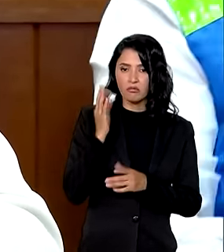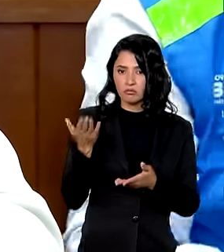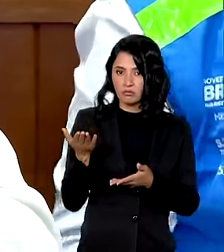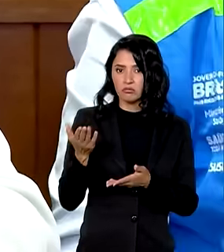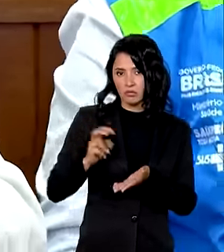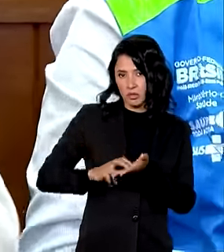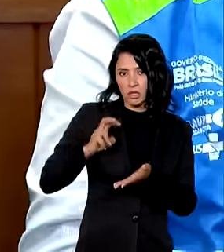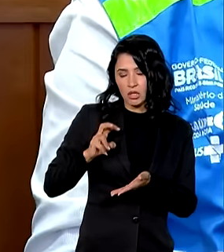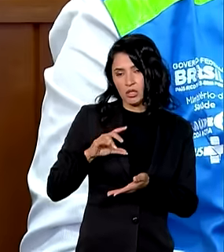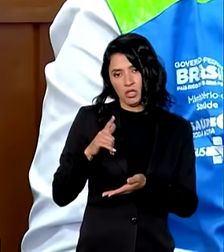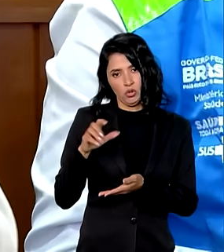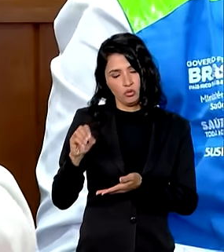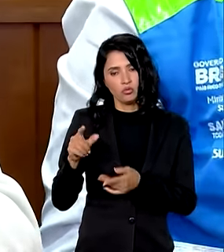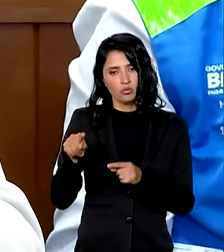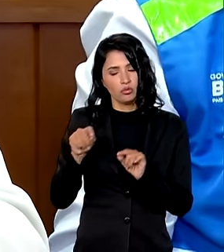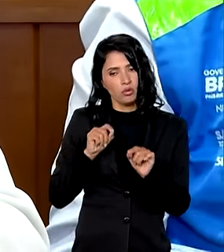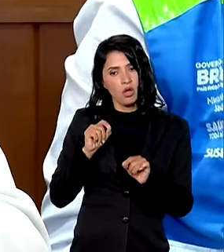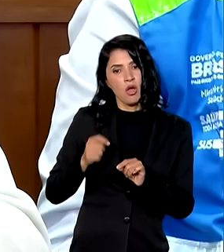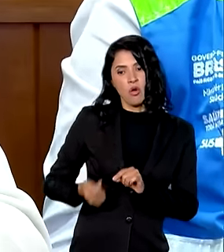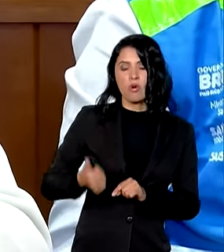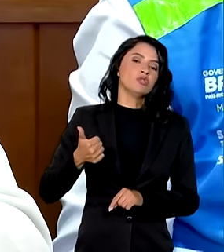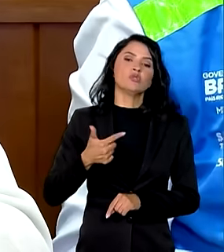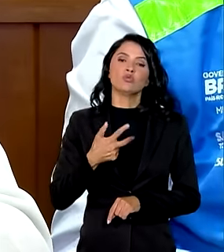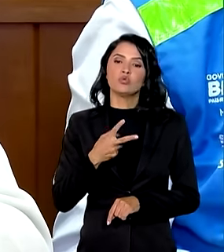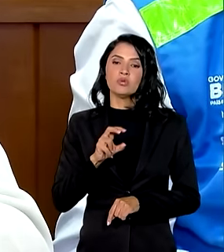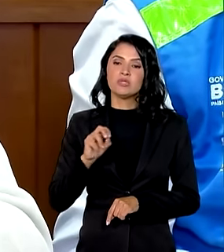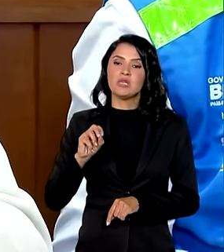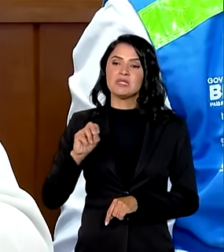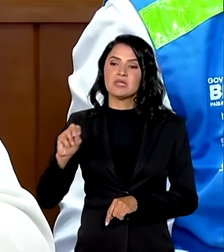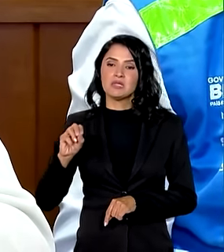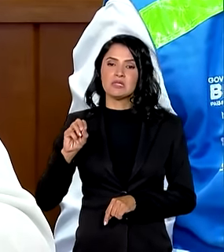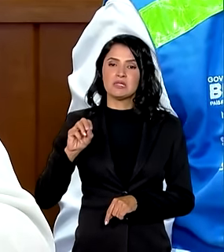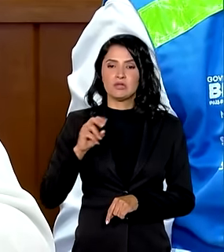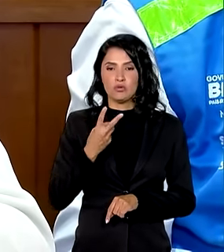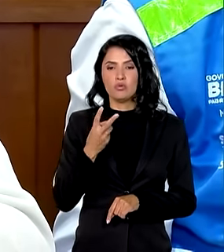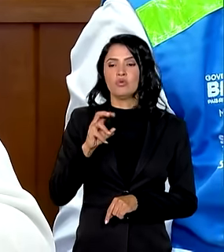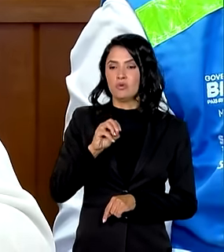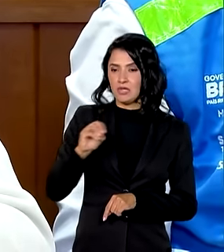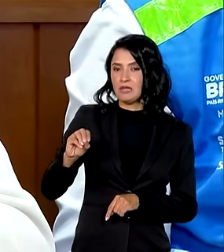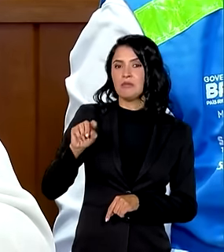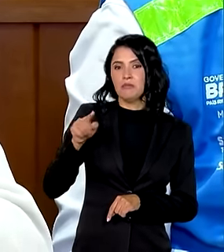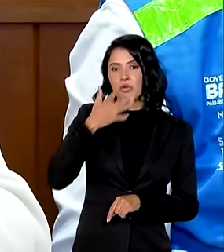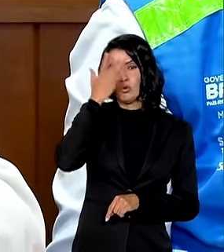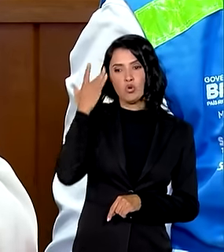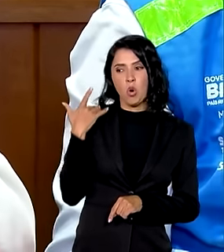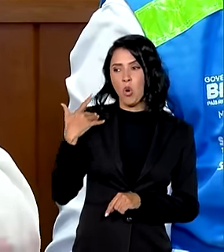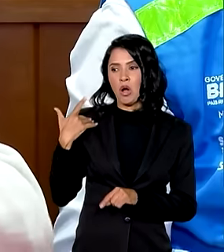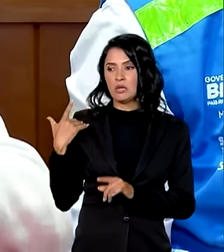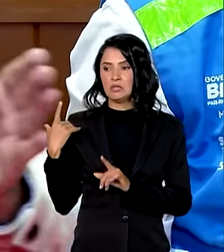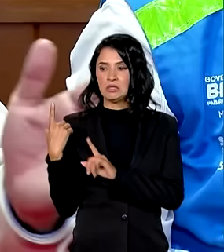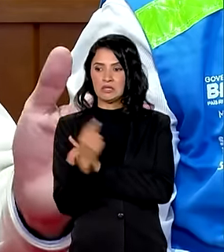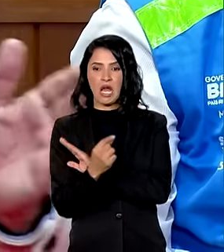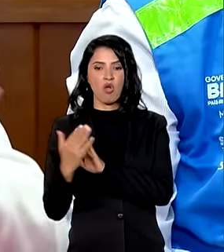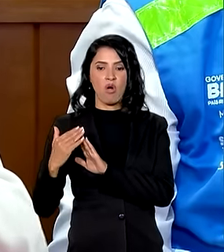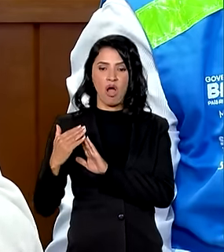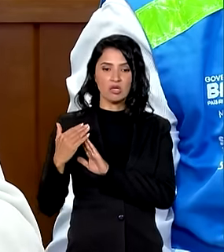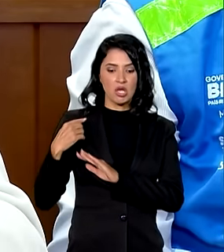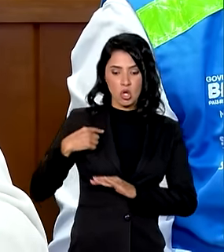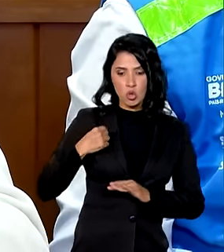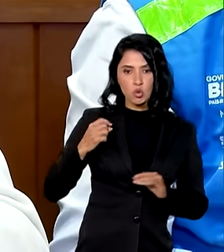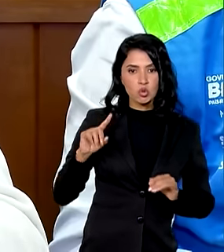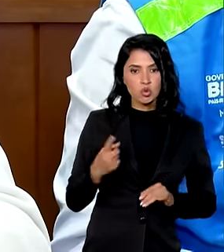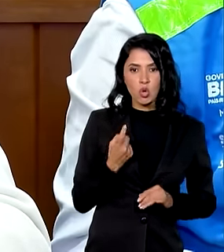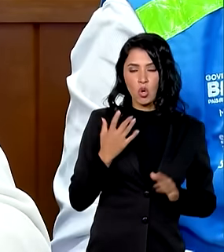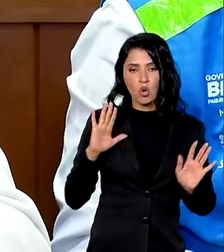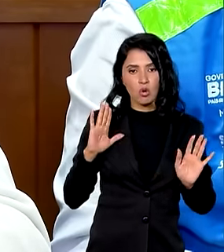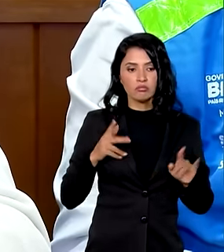nós temos mais quase 200 mil pessoas que saíram de casa com roupa do corpo muitas delas estão indo nos abrigos em busca de